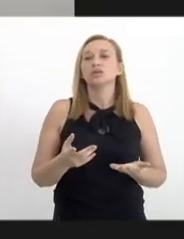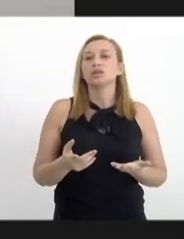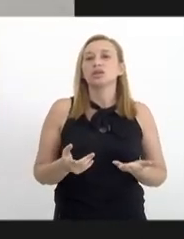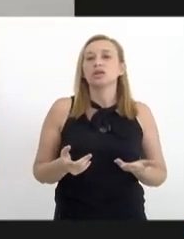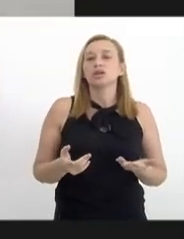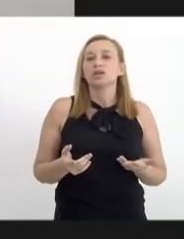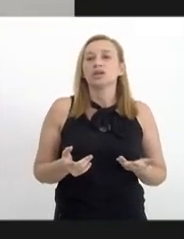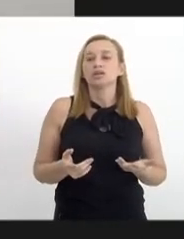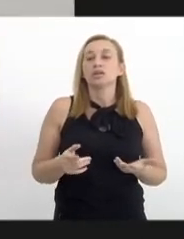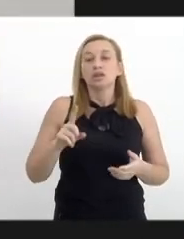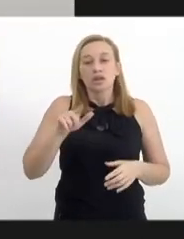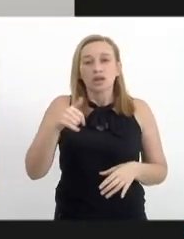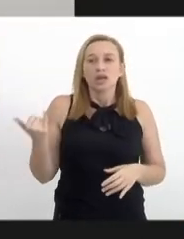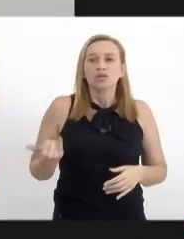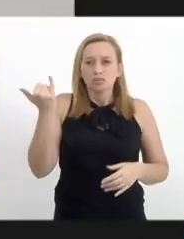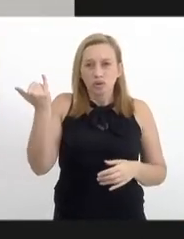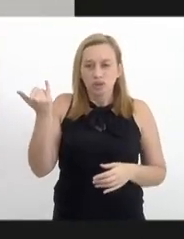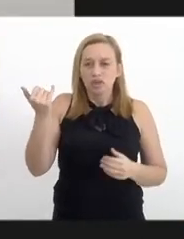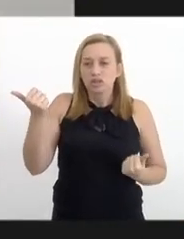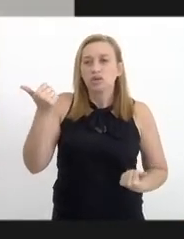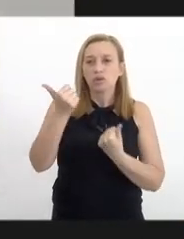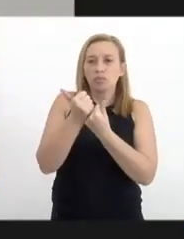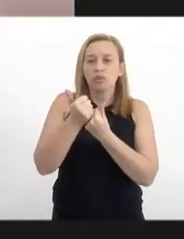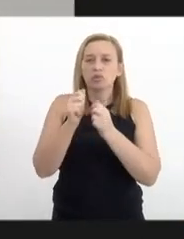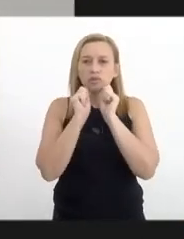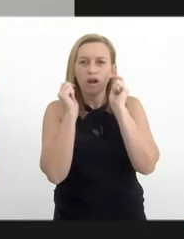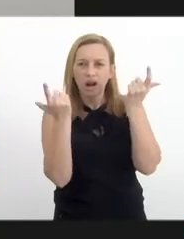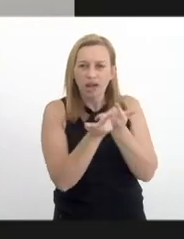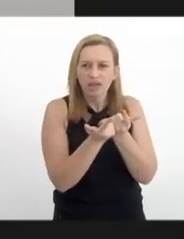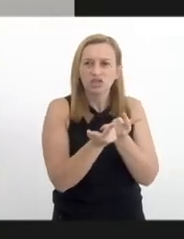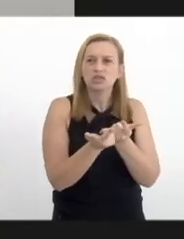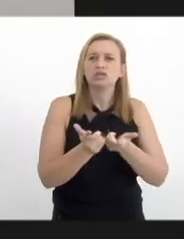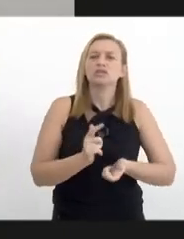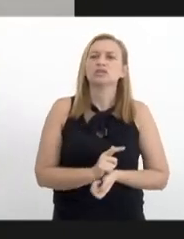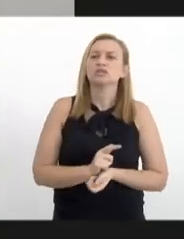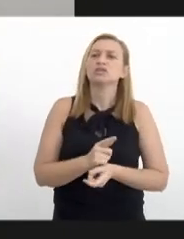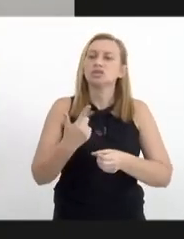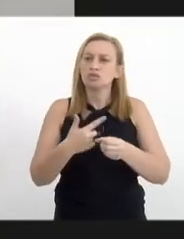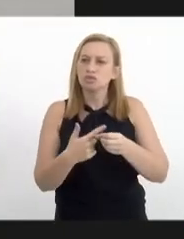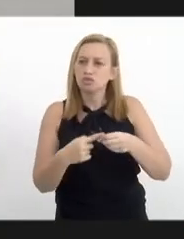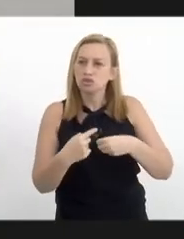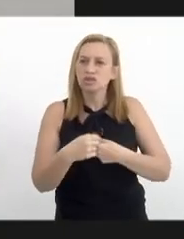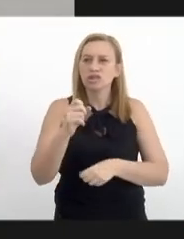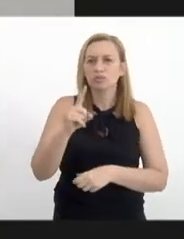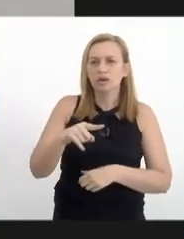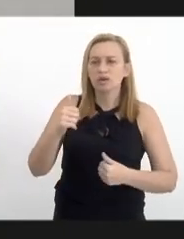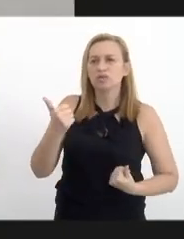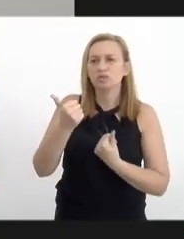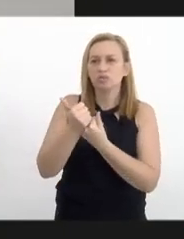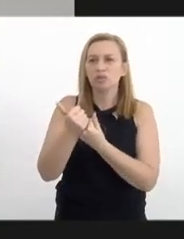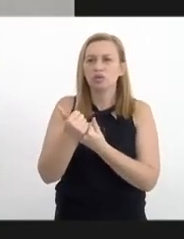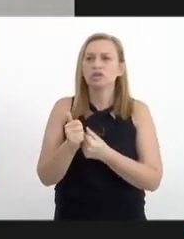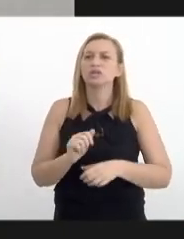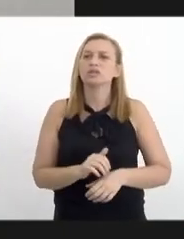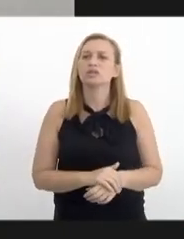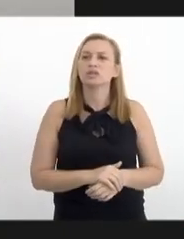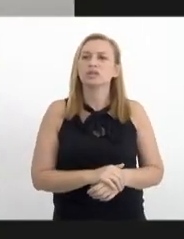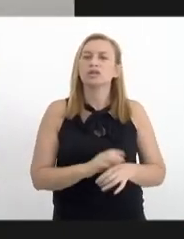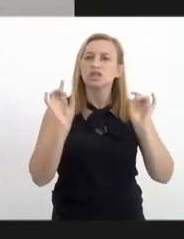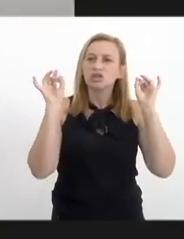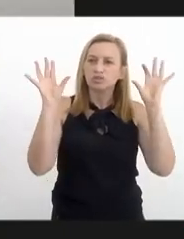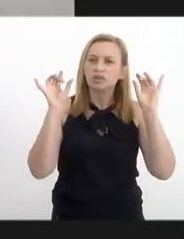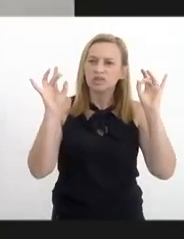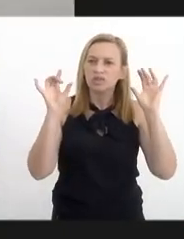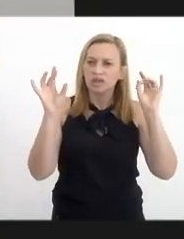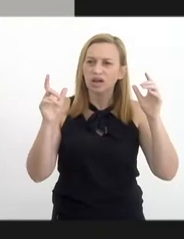considera importante aí do apoio, inclusive, da Alerj e nos municípios é o suporte para ampliação dessa rede, em especial